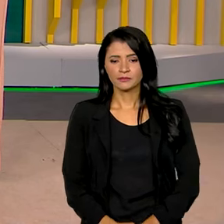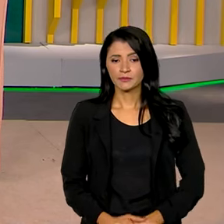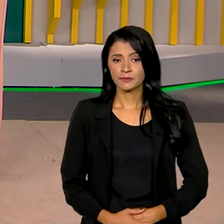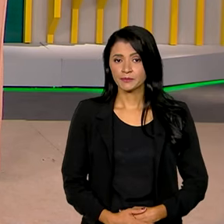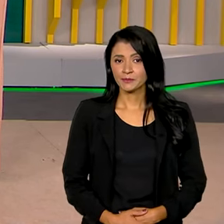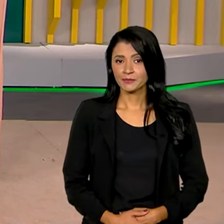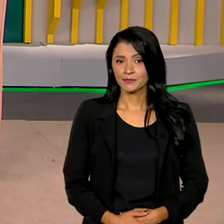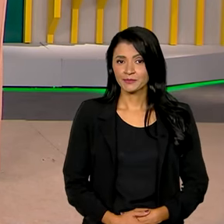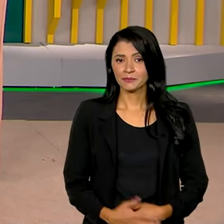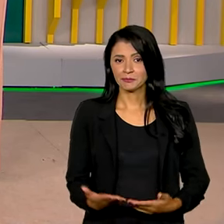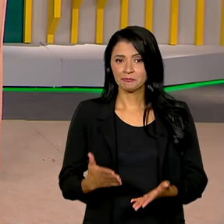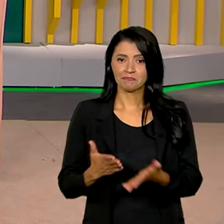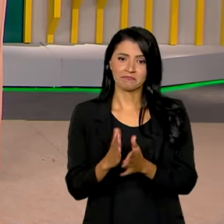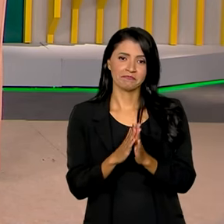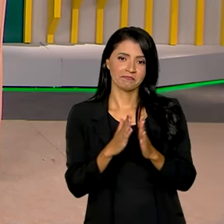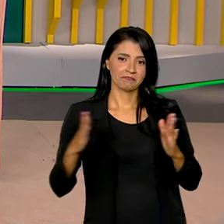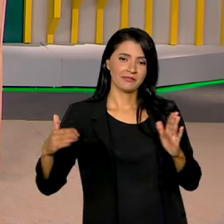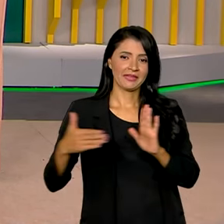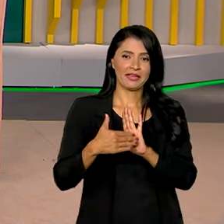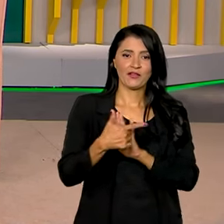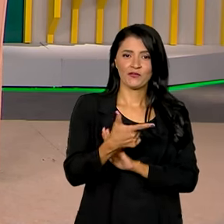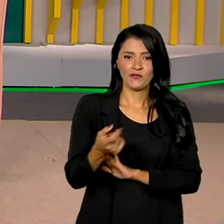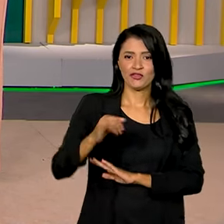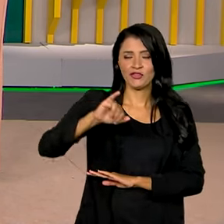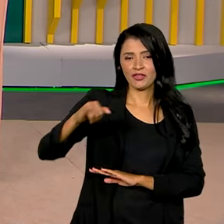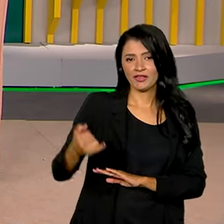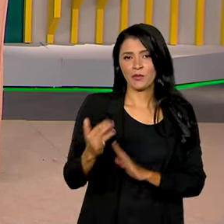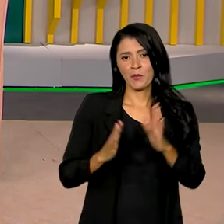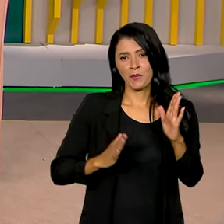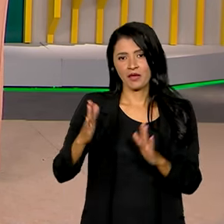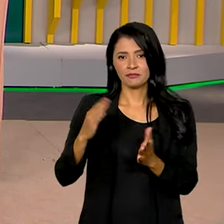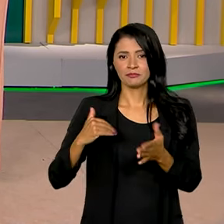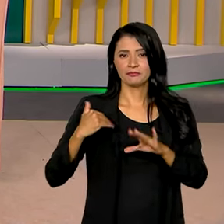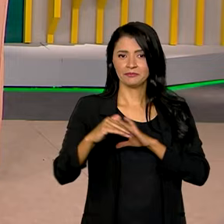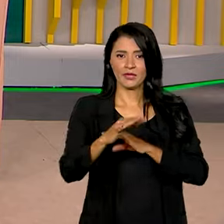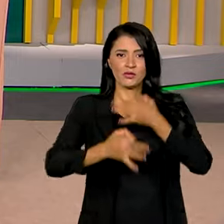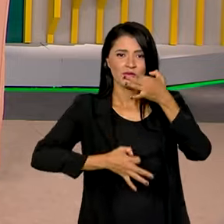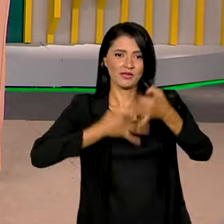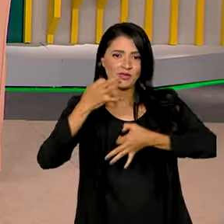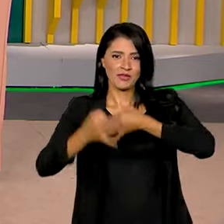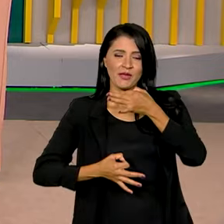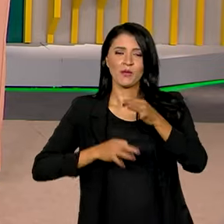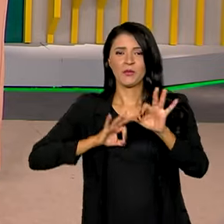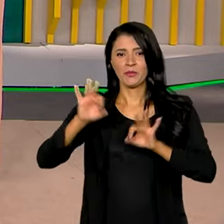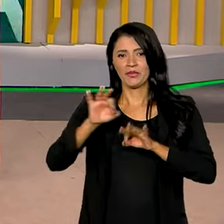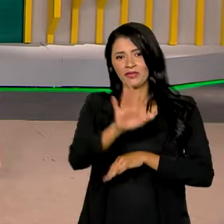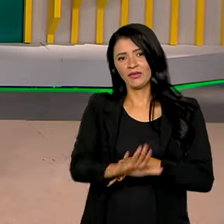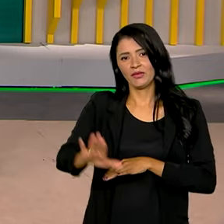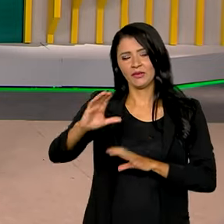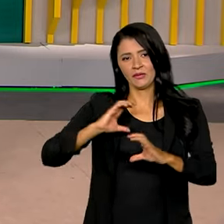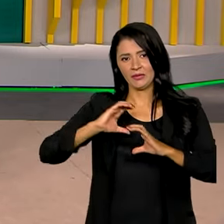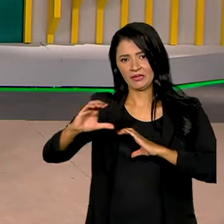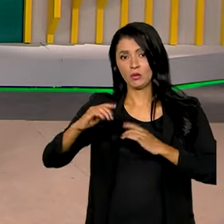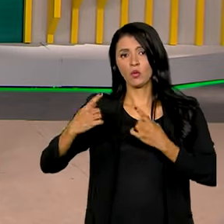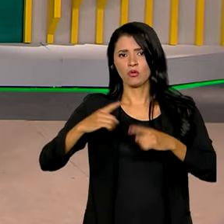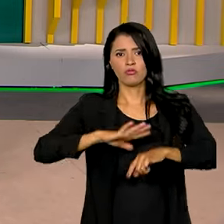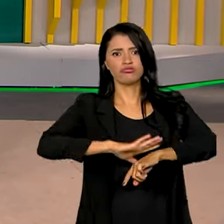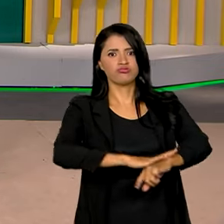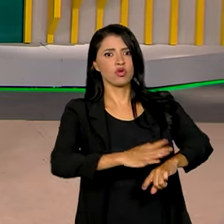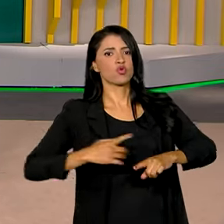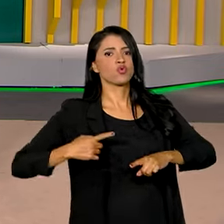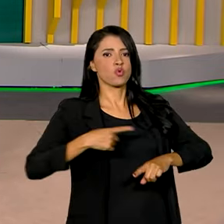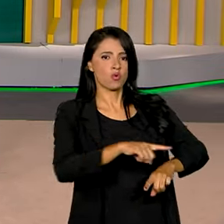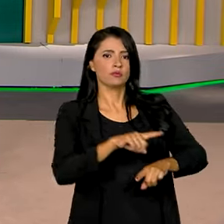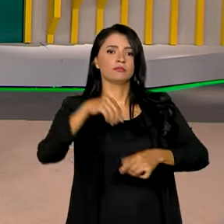Foi prorrogado até 20 de janeiro o prazo para enviar sugestões sobre o Plano Nacional de Comunicação Antirracista